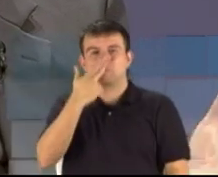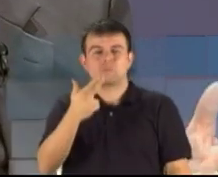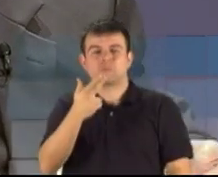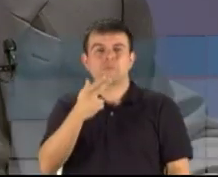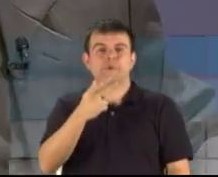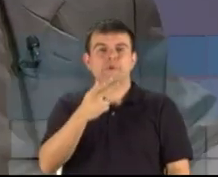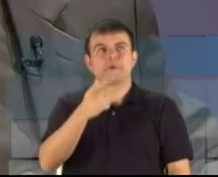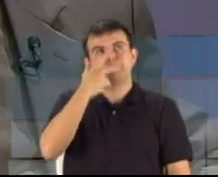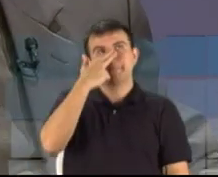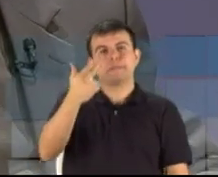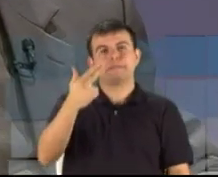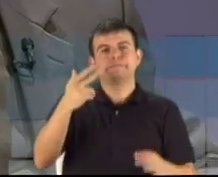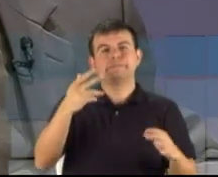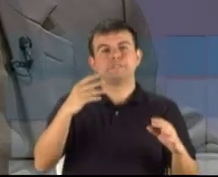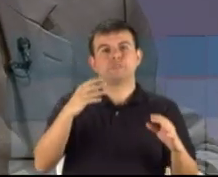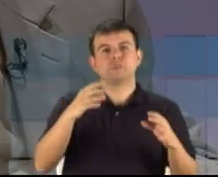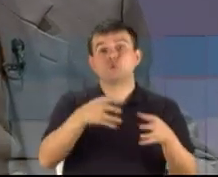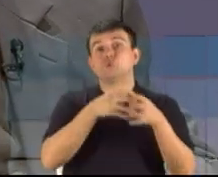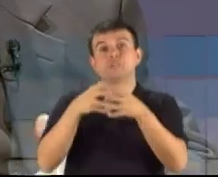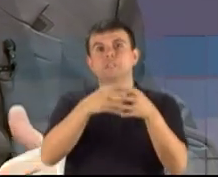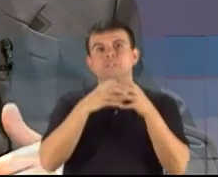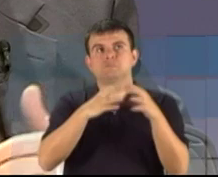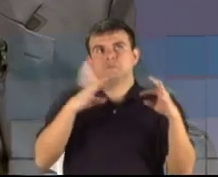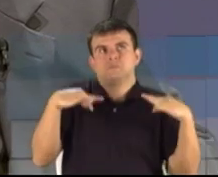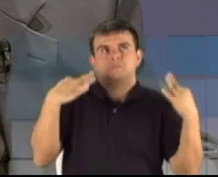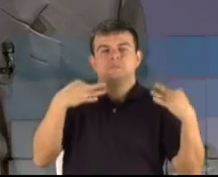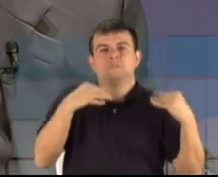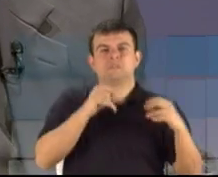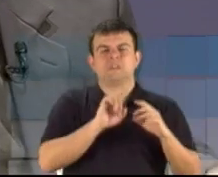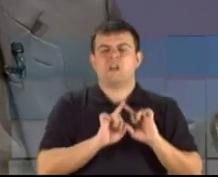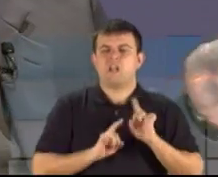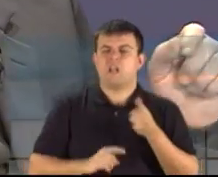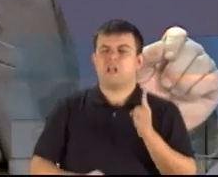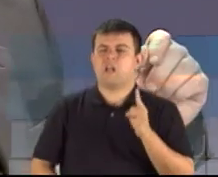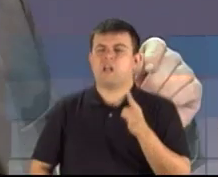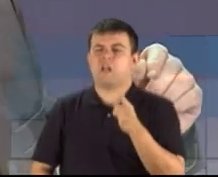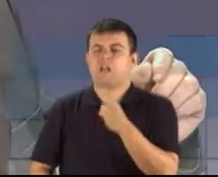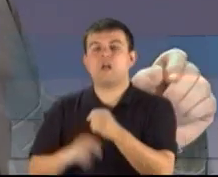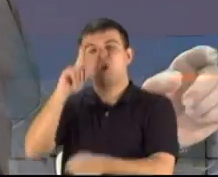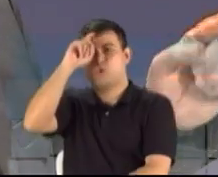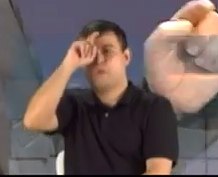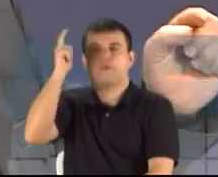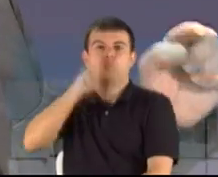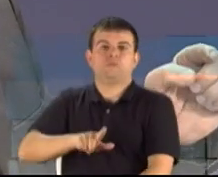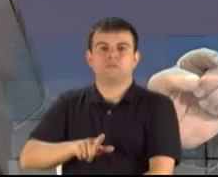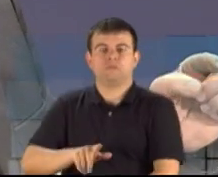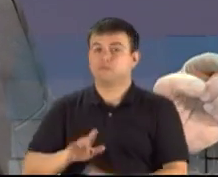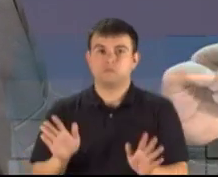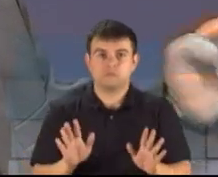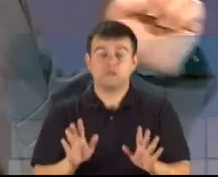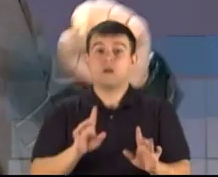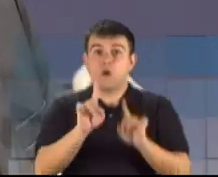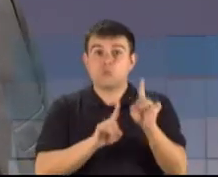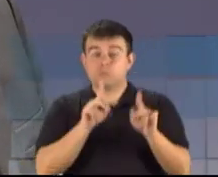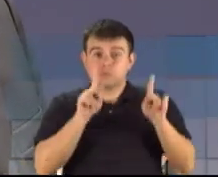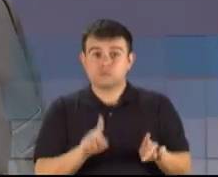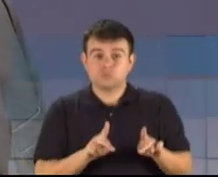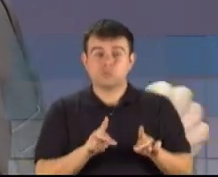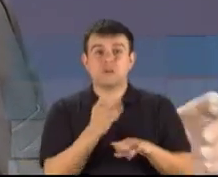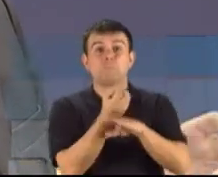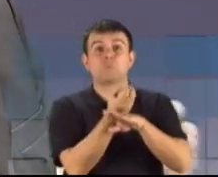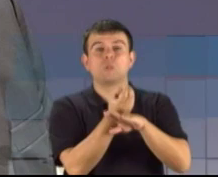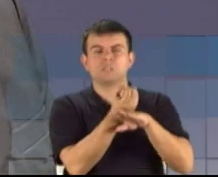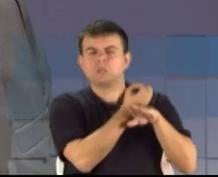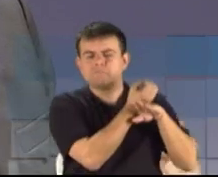turismo da saúde, percorrendo longas distâncias, inclusive, em CACIA, já morreu gente dentro de ambulância,